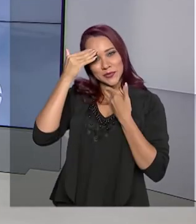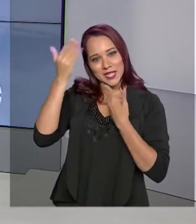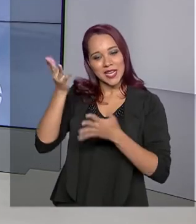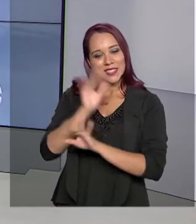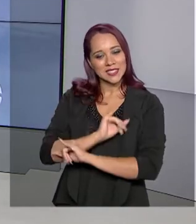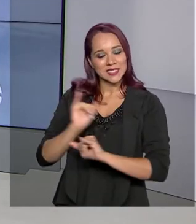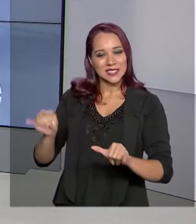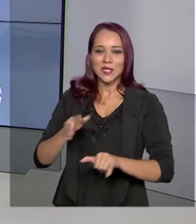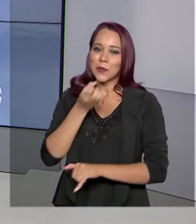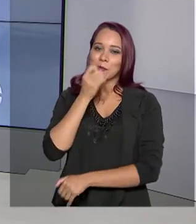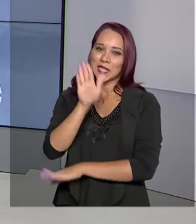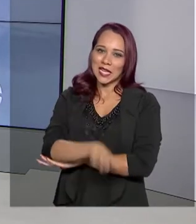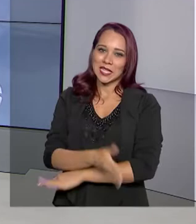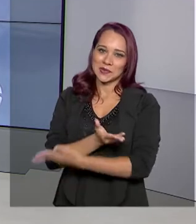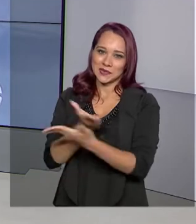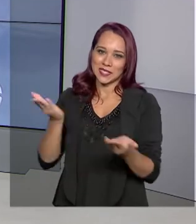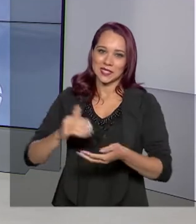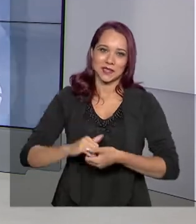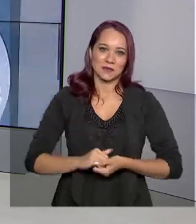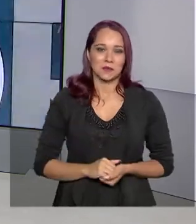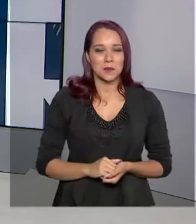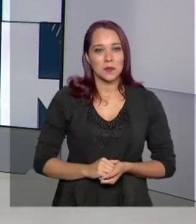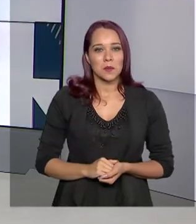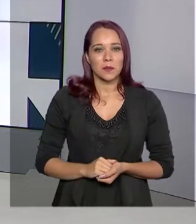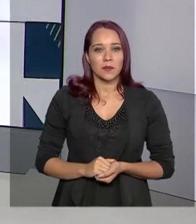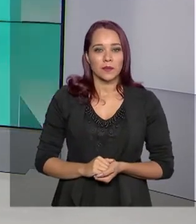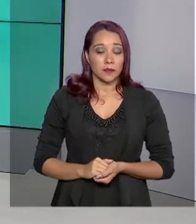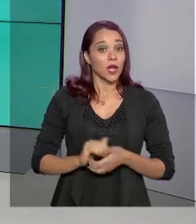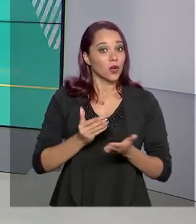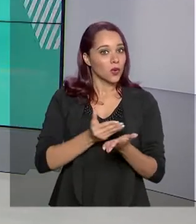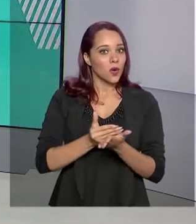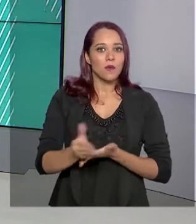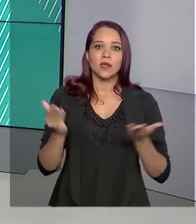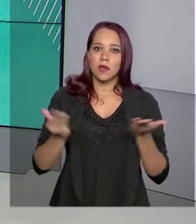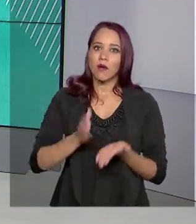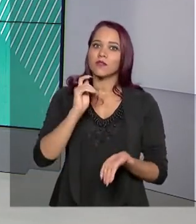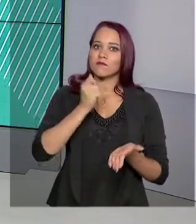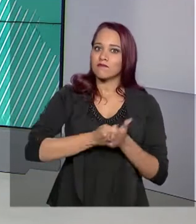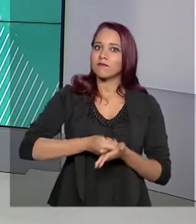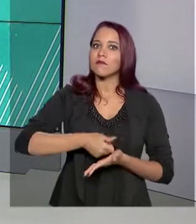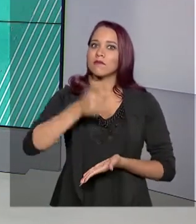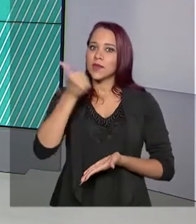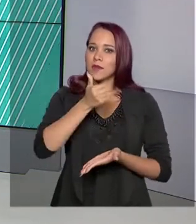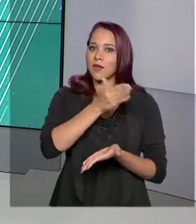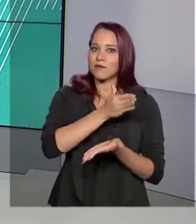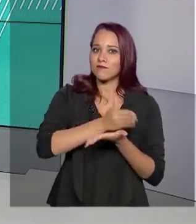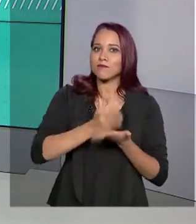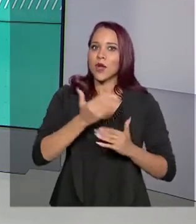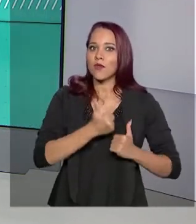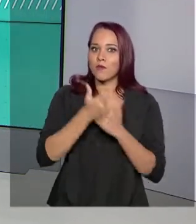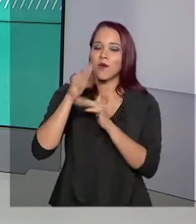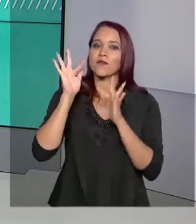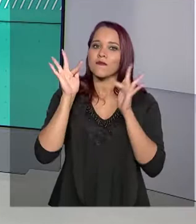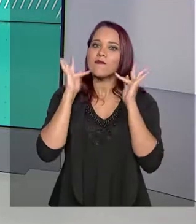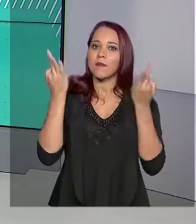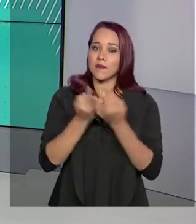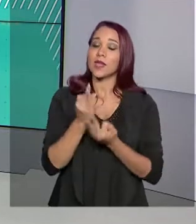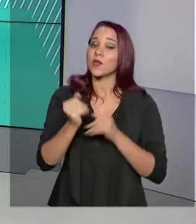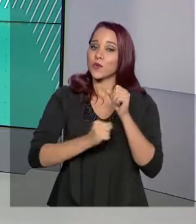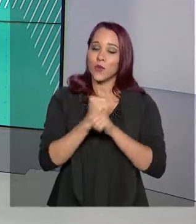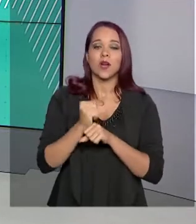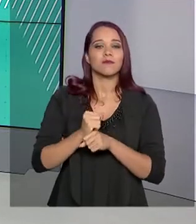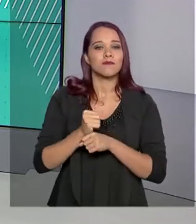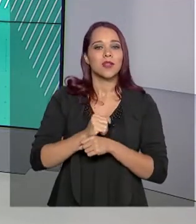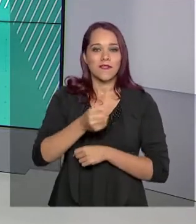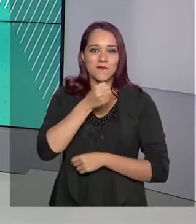informações. Ótima tarde aí pra você. E começa hoje o pagamento do primeiro Bolsa Família do Ano. Mais informações com